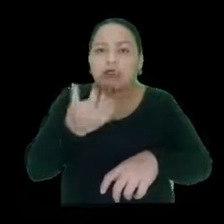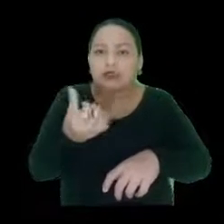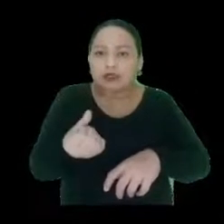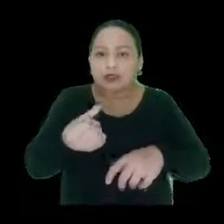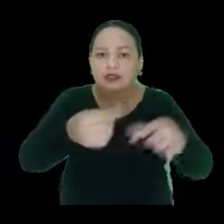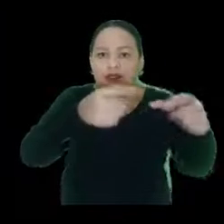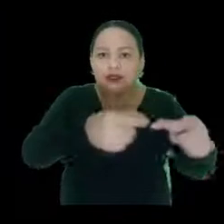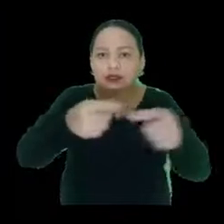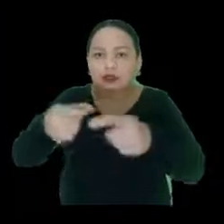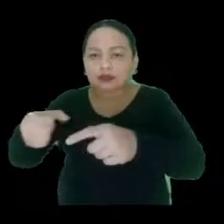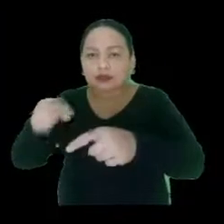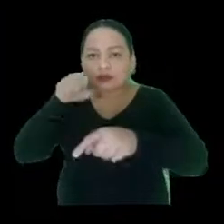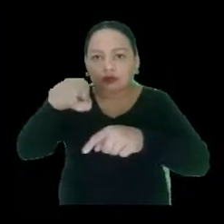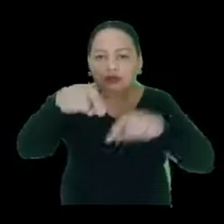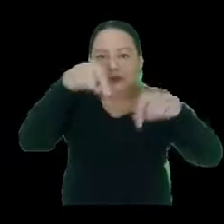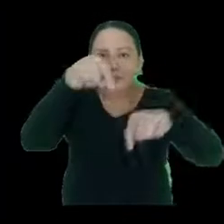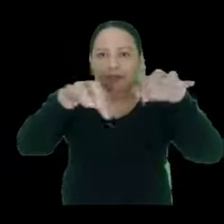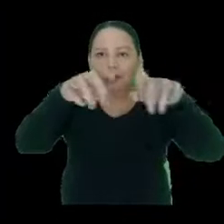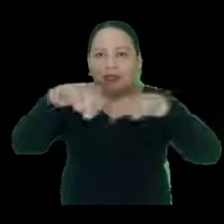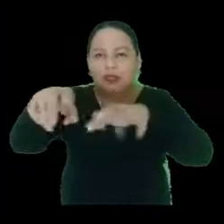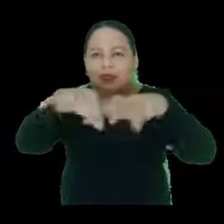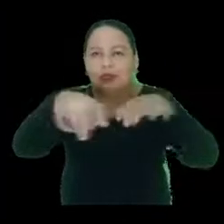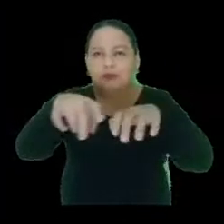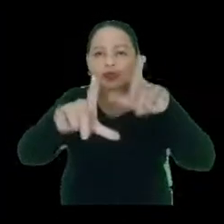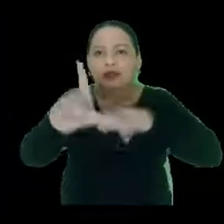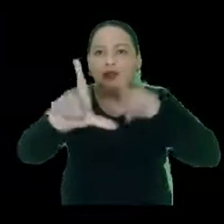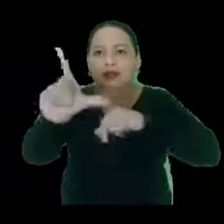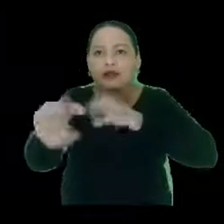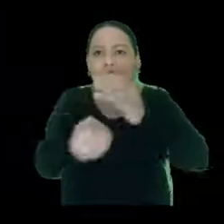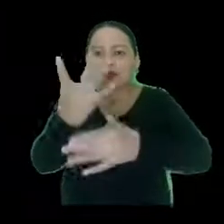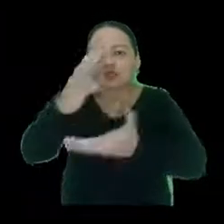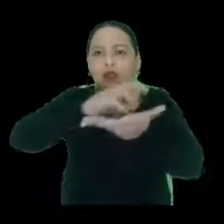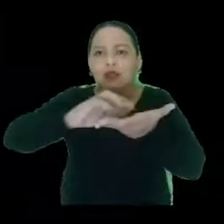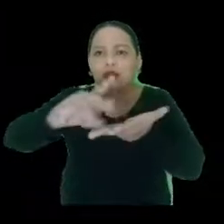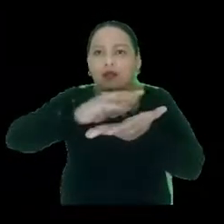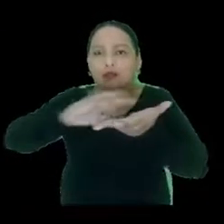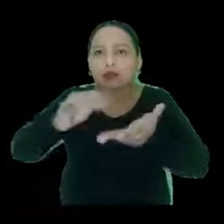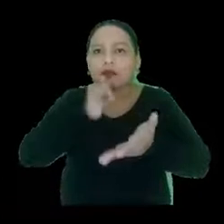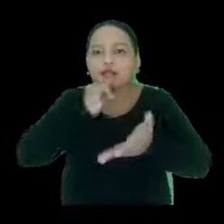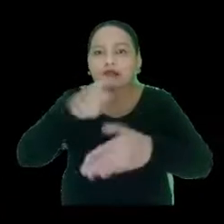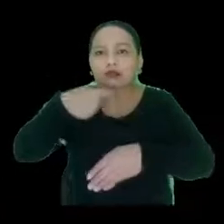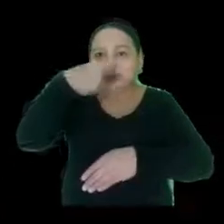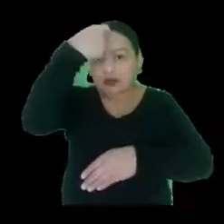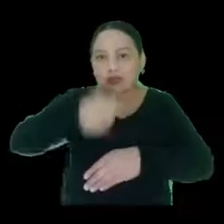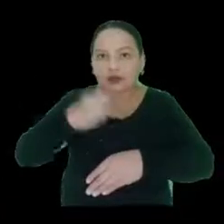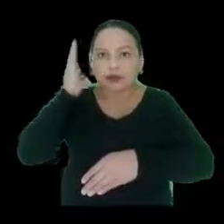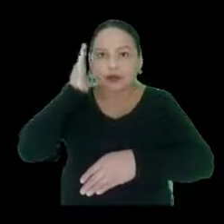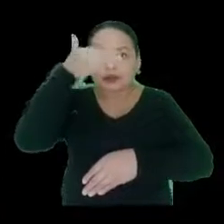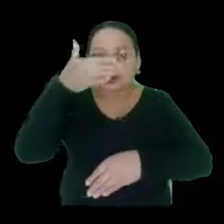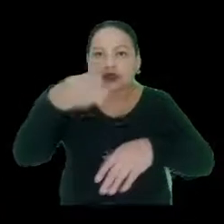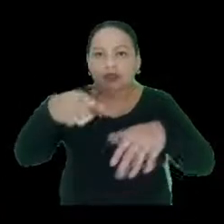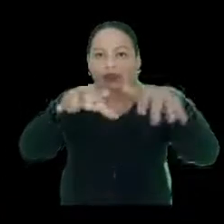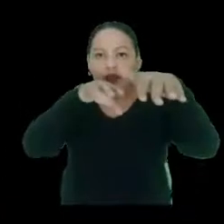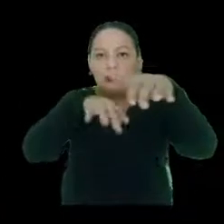espaços onde você aperta e vai formando as letrinhas do braile. Então, por exemplo, eu, surdo-cego,